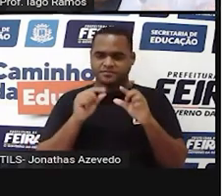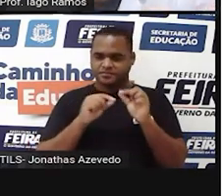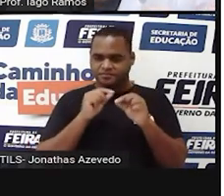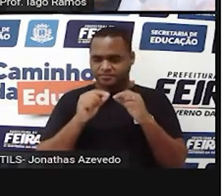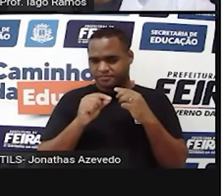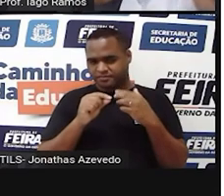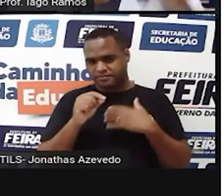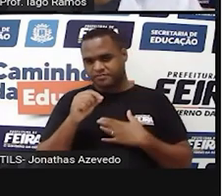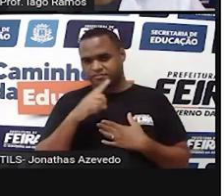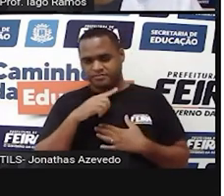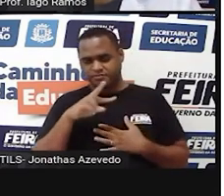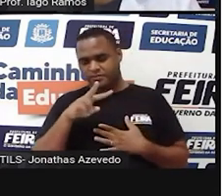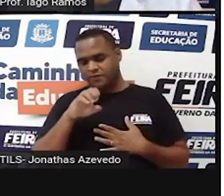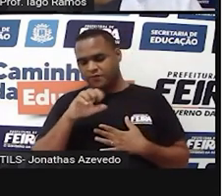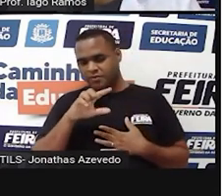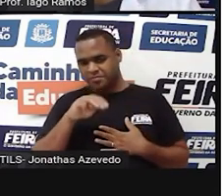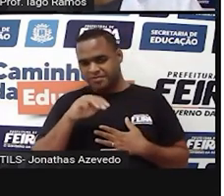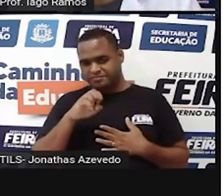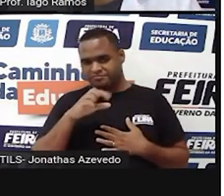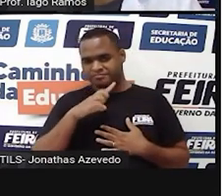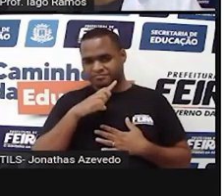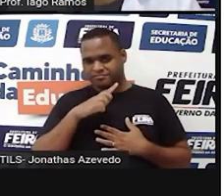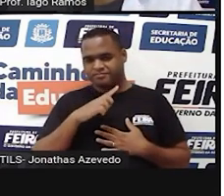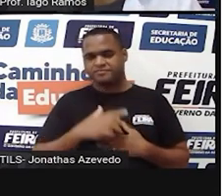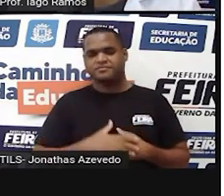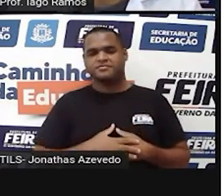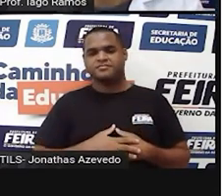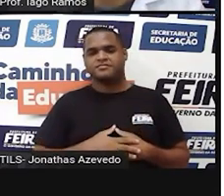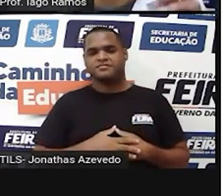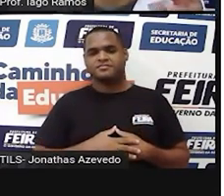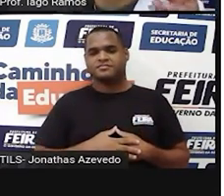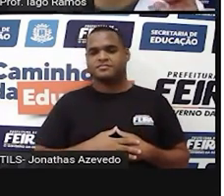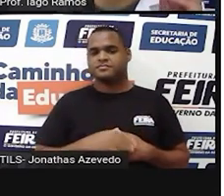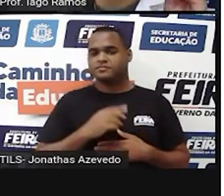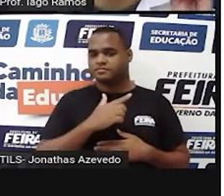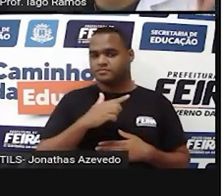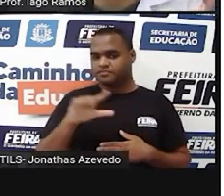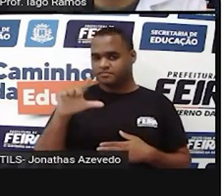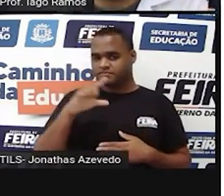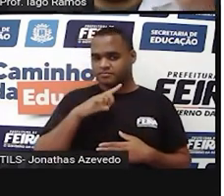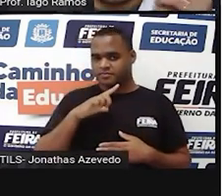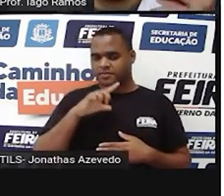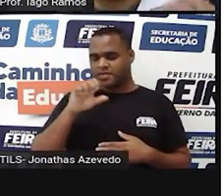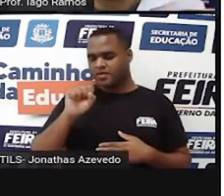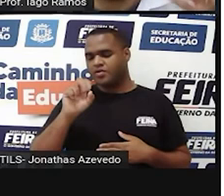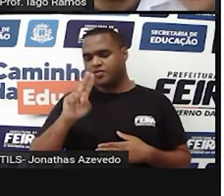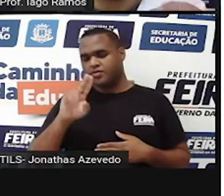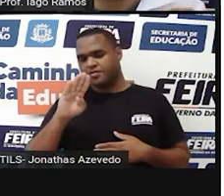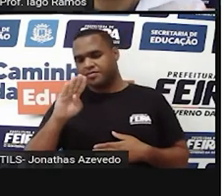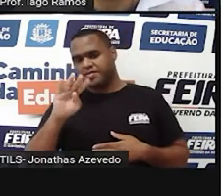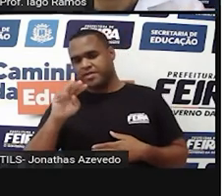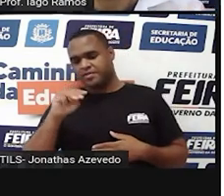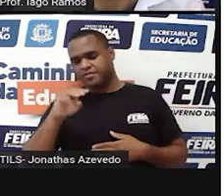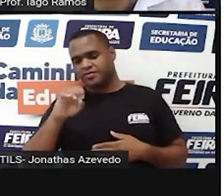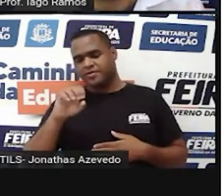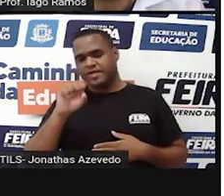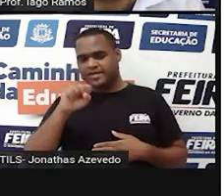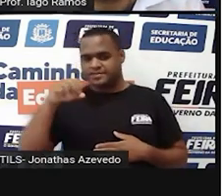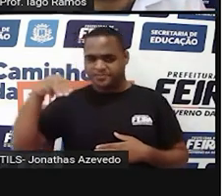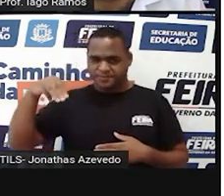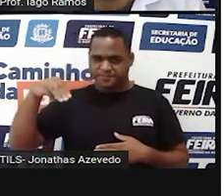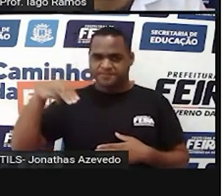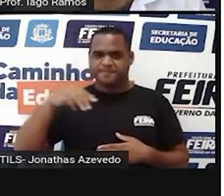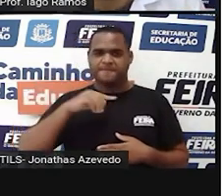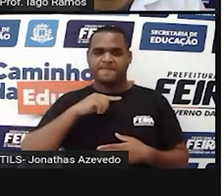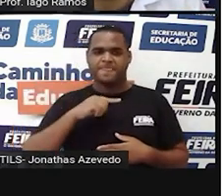volumes. Abaixo do metro cúbico, a gente tem os submúltiplos, abaixo dos múltiplos, né?